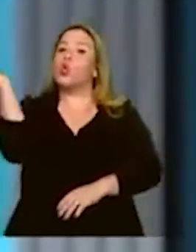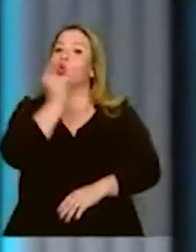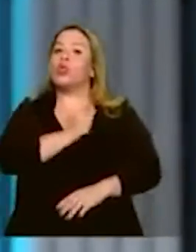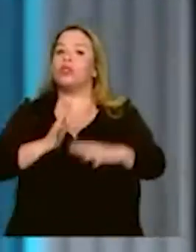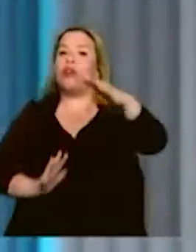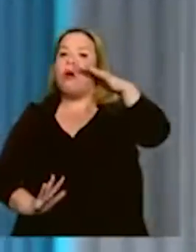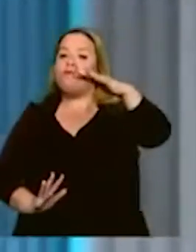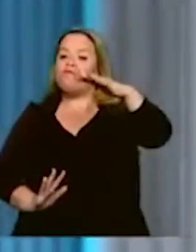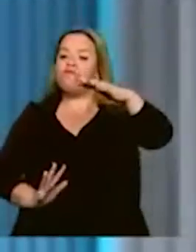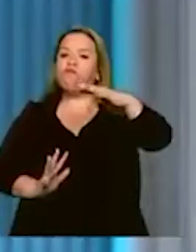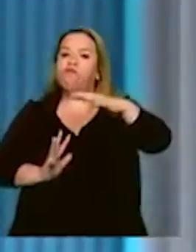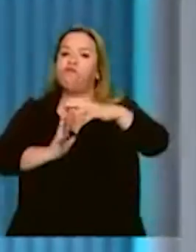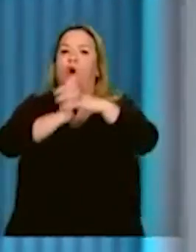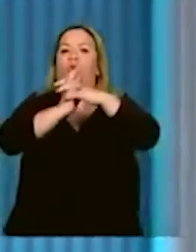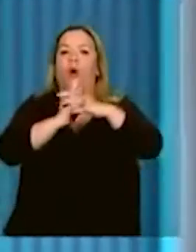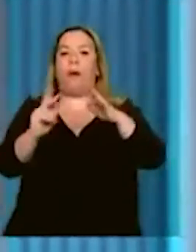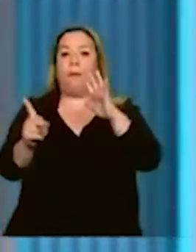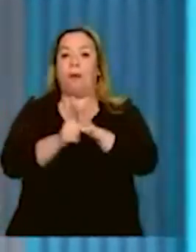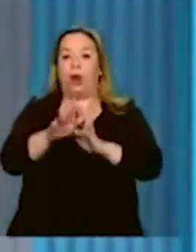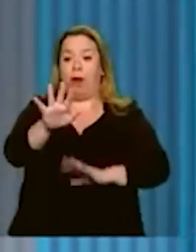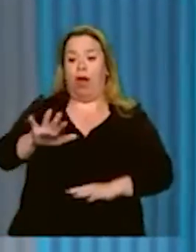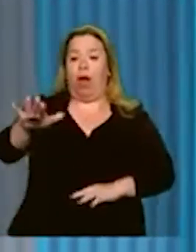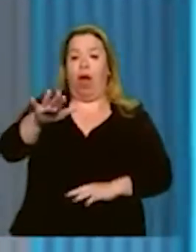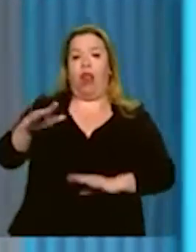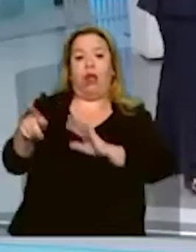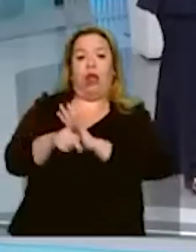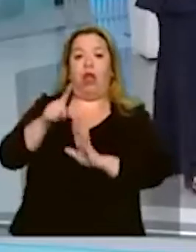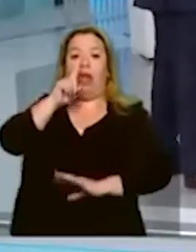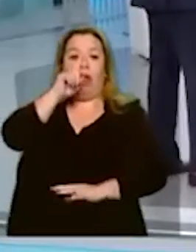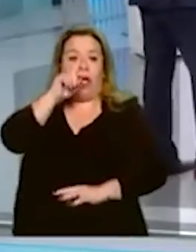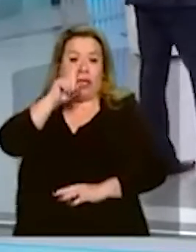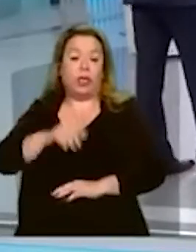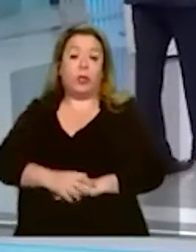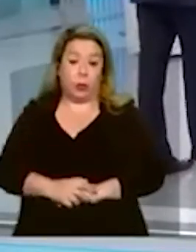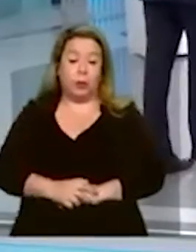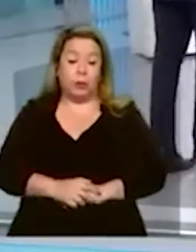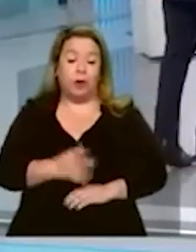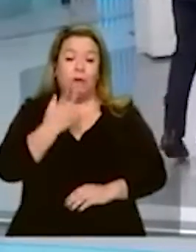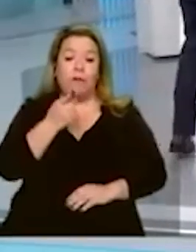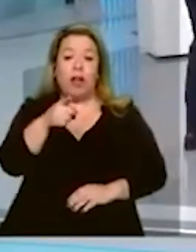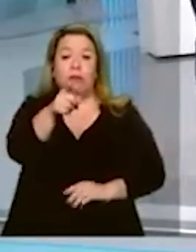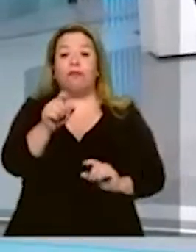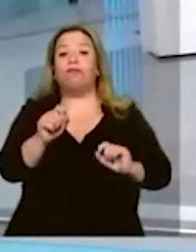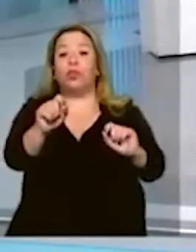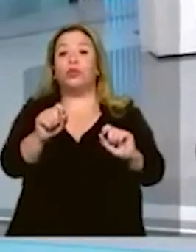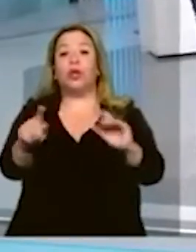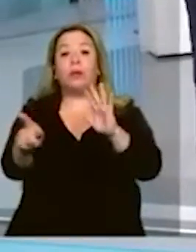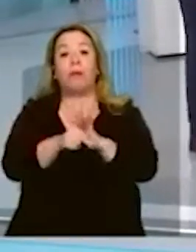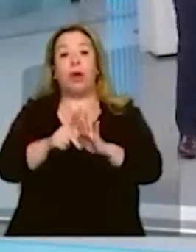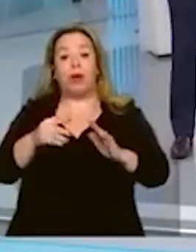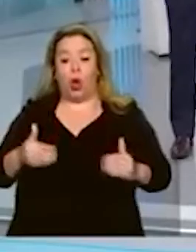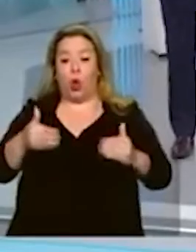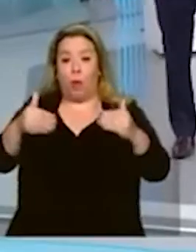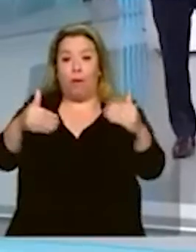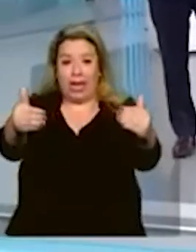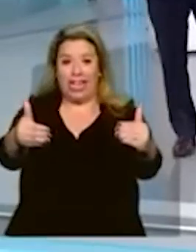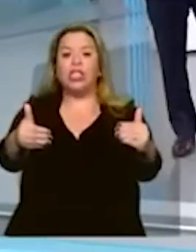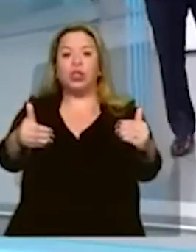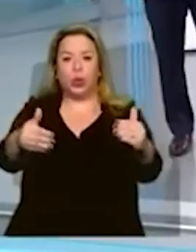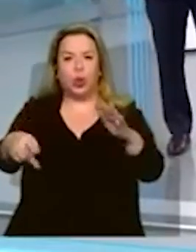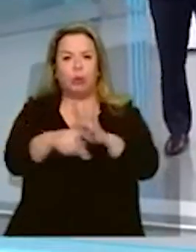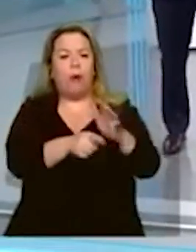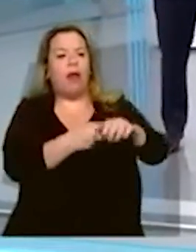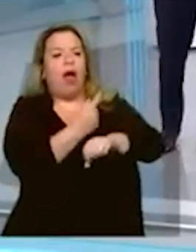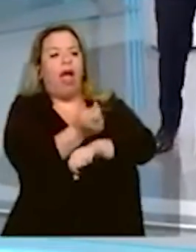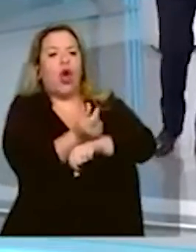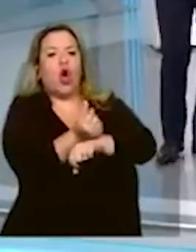de uma agência de risco. O que eu posso te dizer é que o ministro da Economia, Dolula, não será o Guedes.